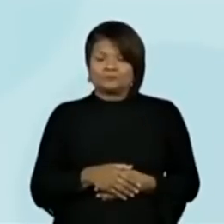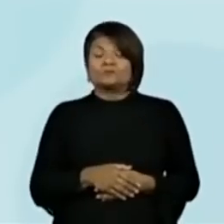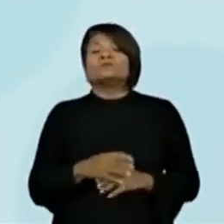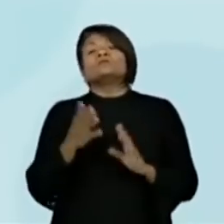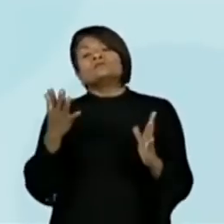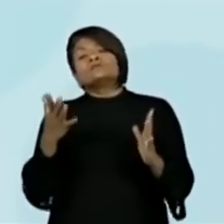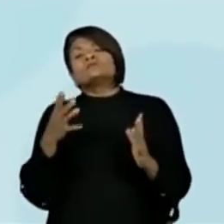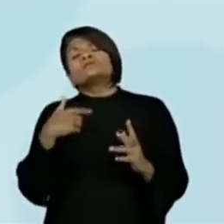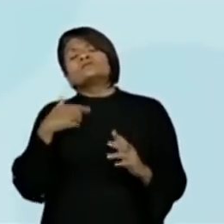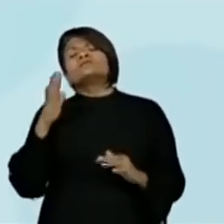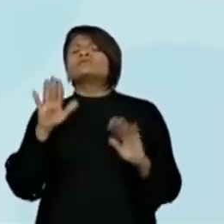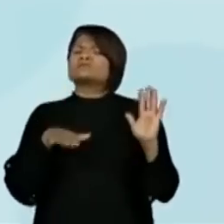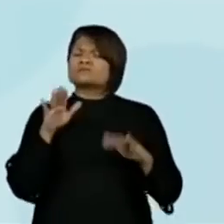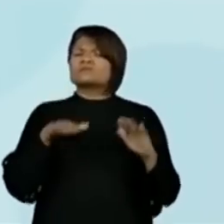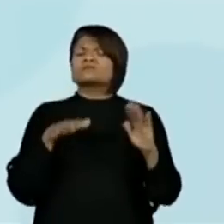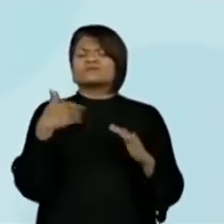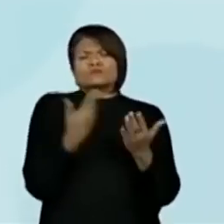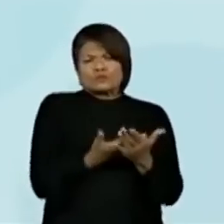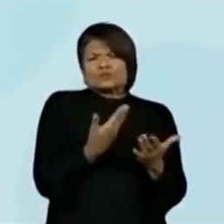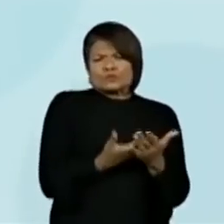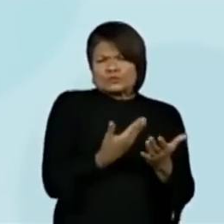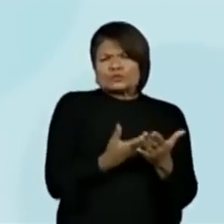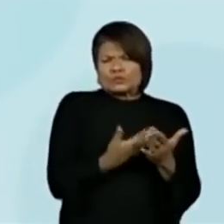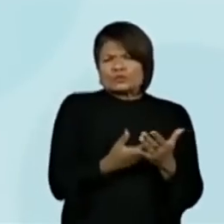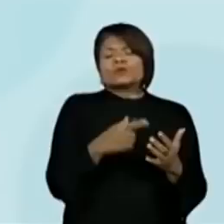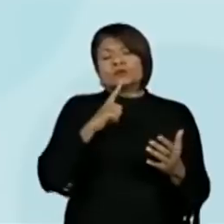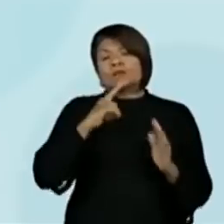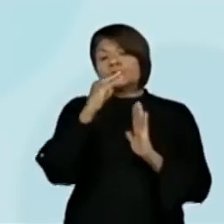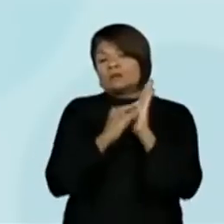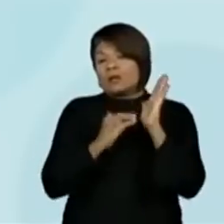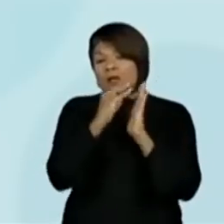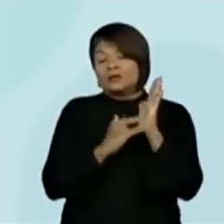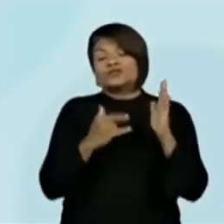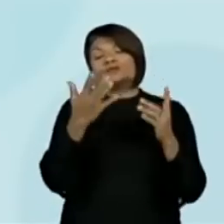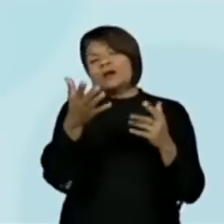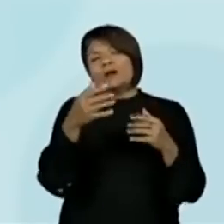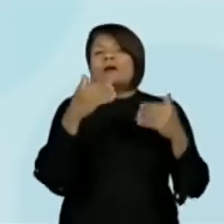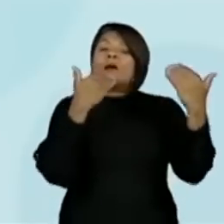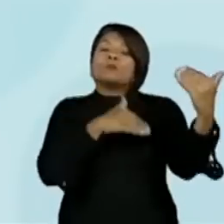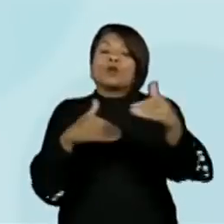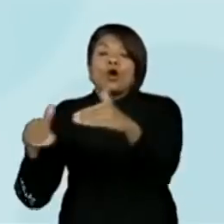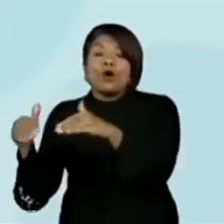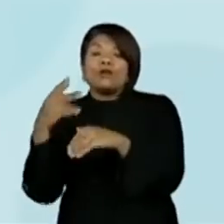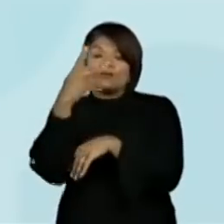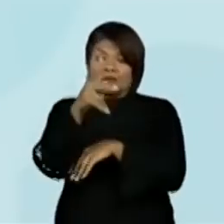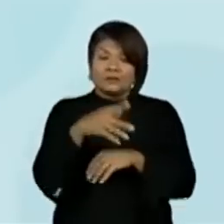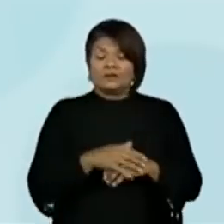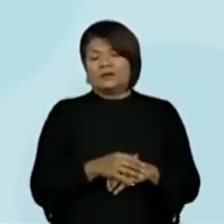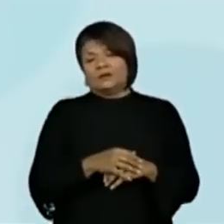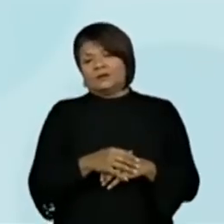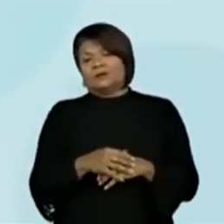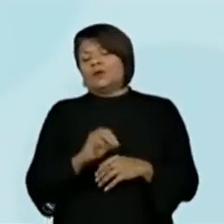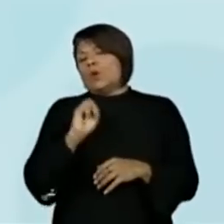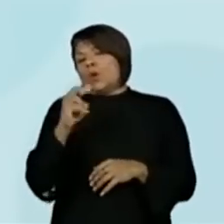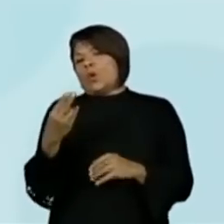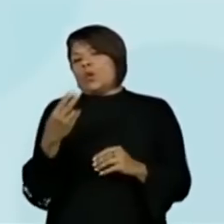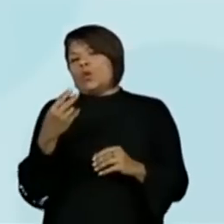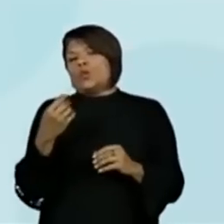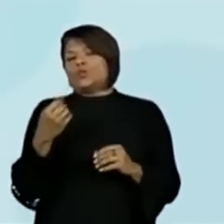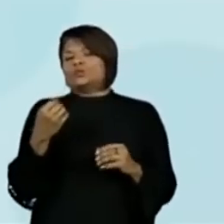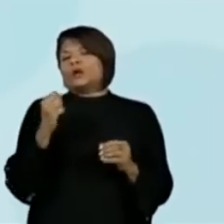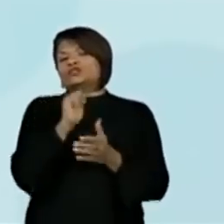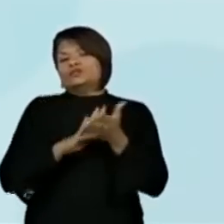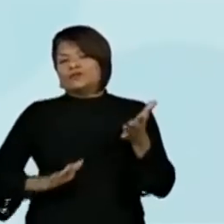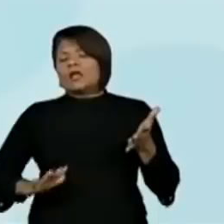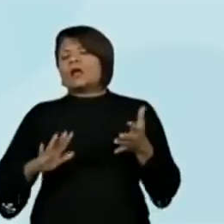Geralmente, quando a gente faz estudos, isso é um texto muito recorrente. Nas provas, nas aulas que o professor dá lá na sala. Então, é importante vocês